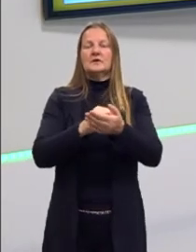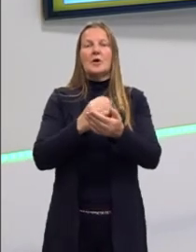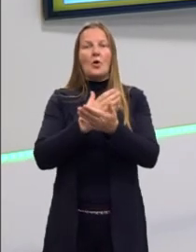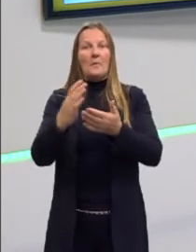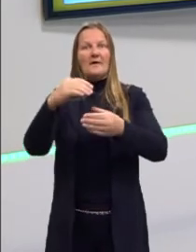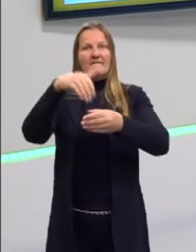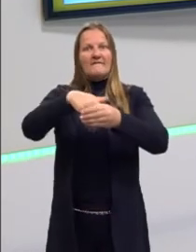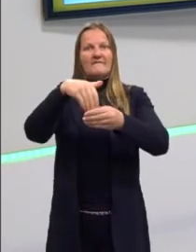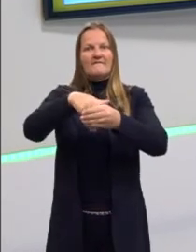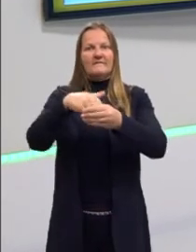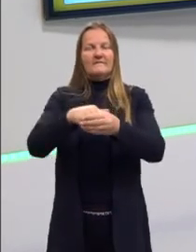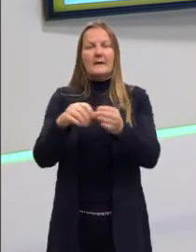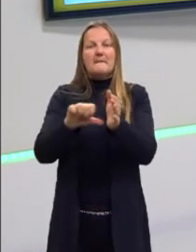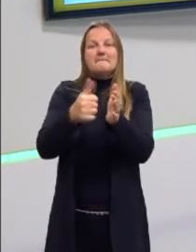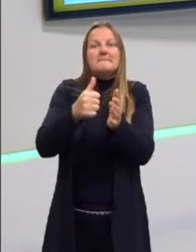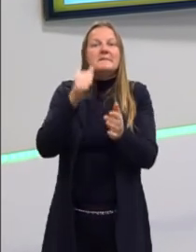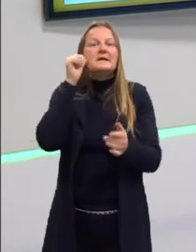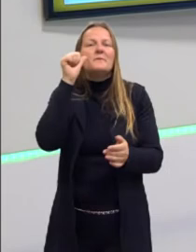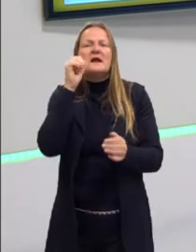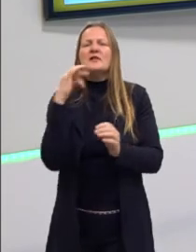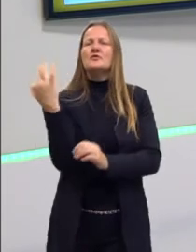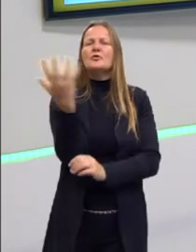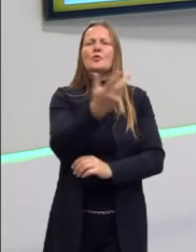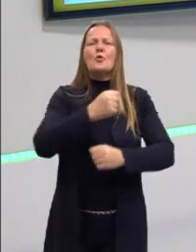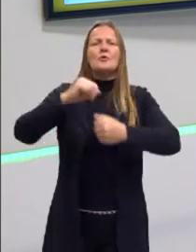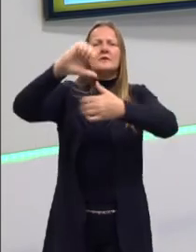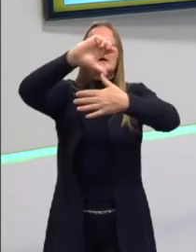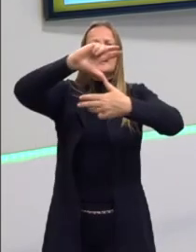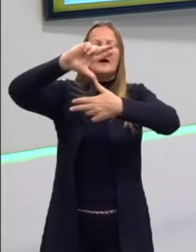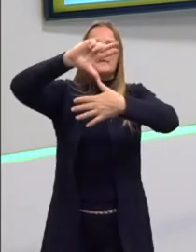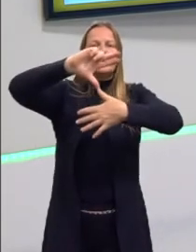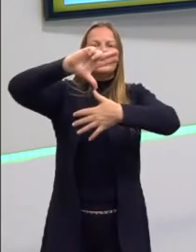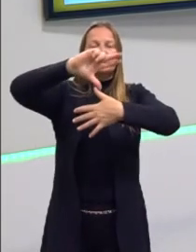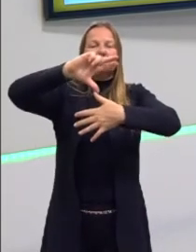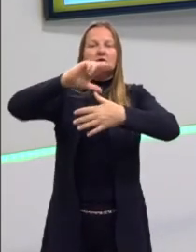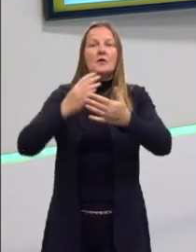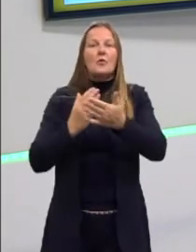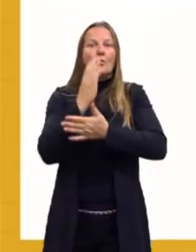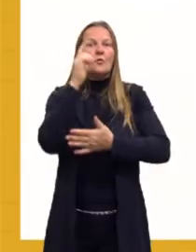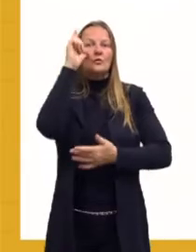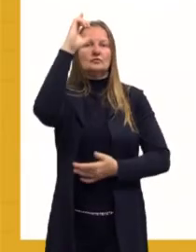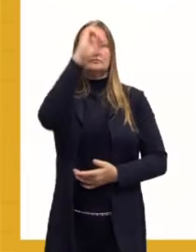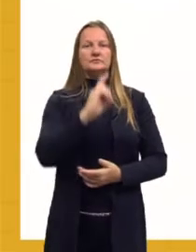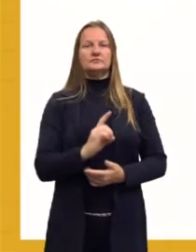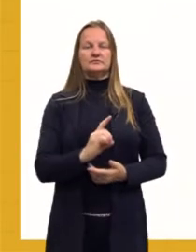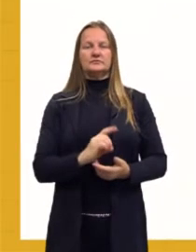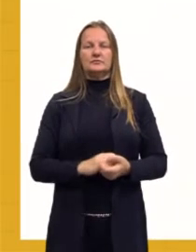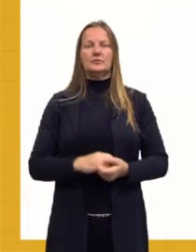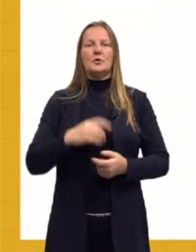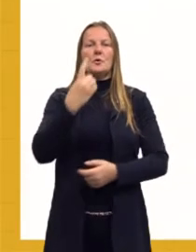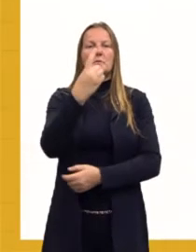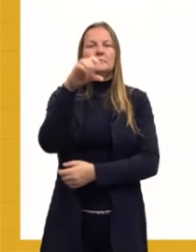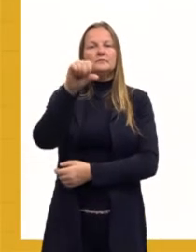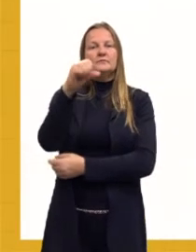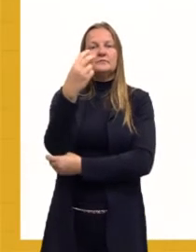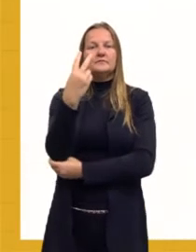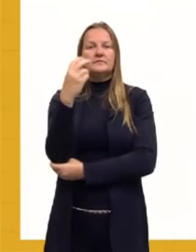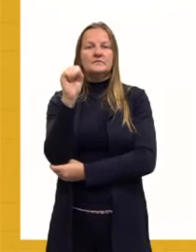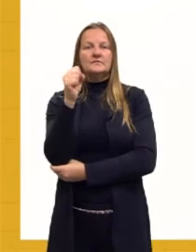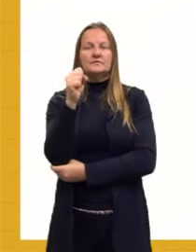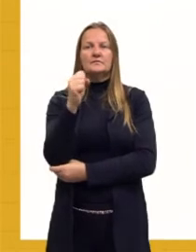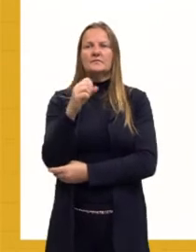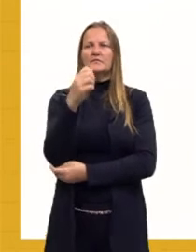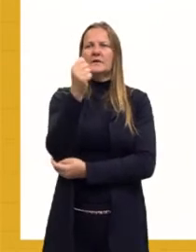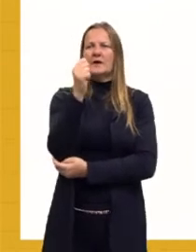nas eleições. Ela é a primeira mulher de toda a América Latina a conquistar esse direito. Em 1928, a Alzira